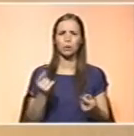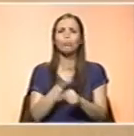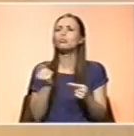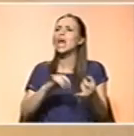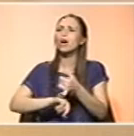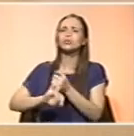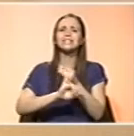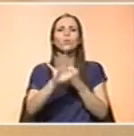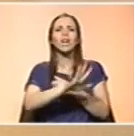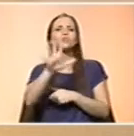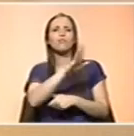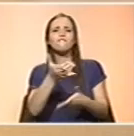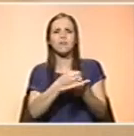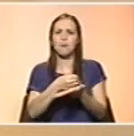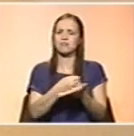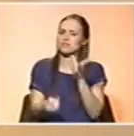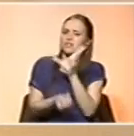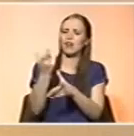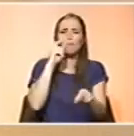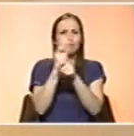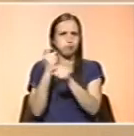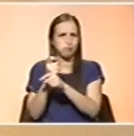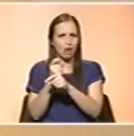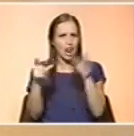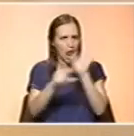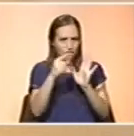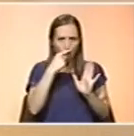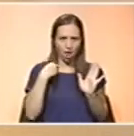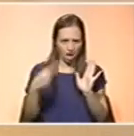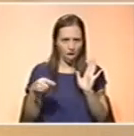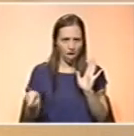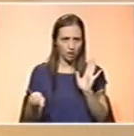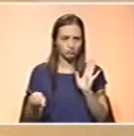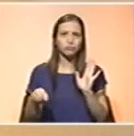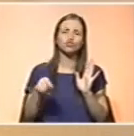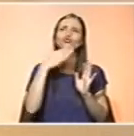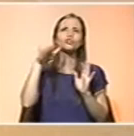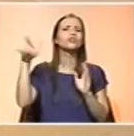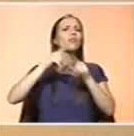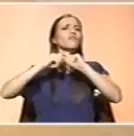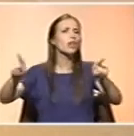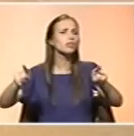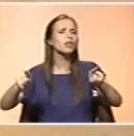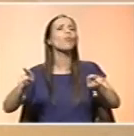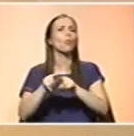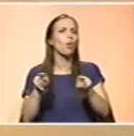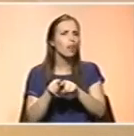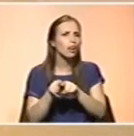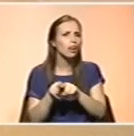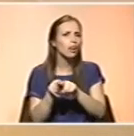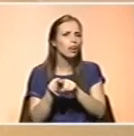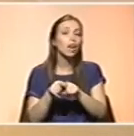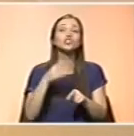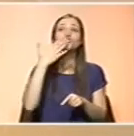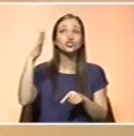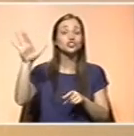Associação Nacional das Farmácias a criar este... Nunca foi. É uma falha na legislação que existe lá fora, por exemplo? É diferente ou é igual? Lá fora há